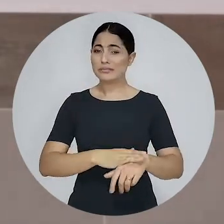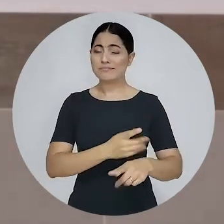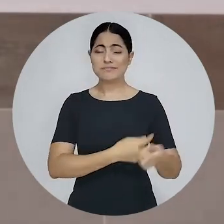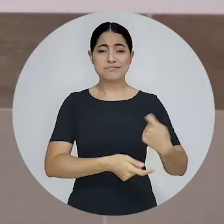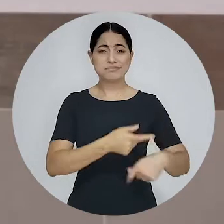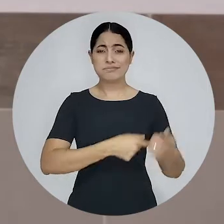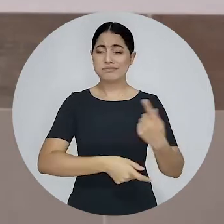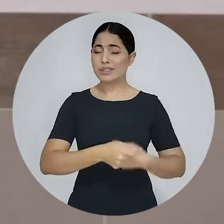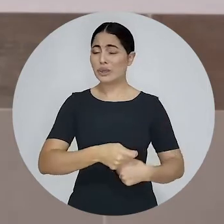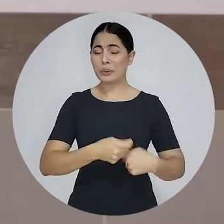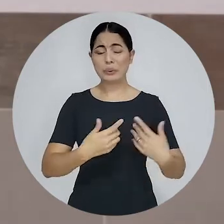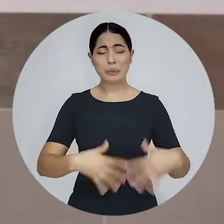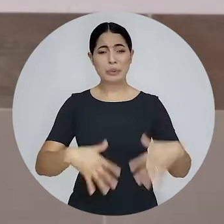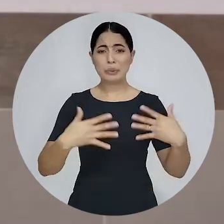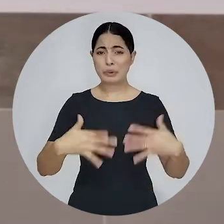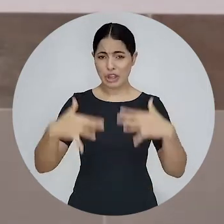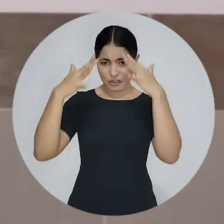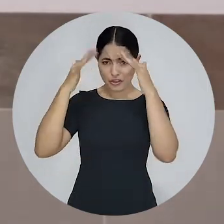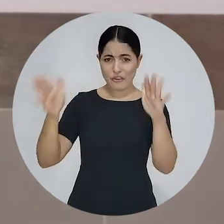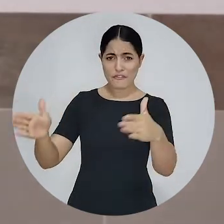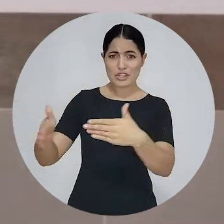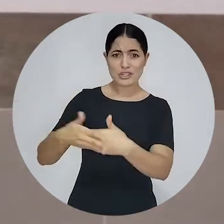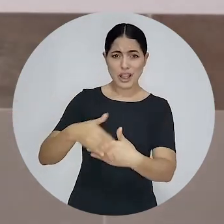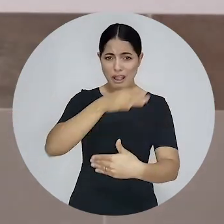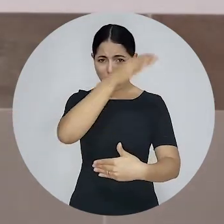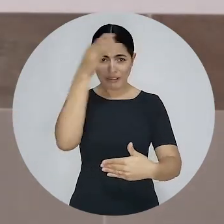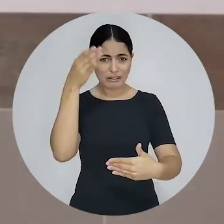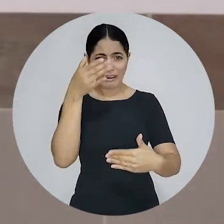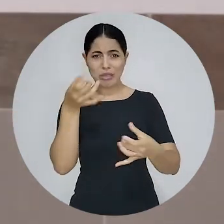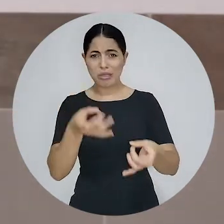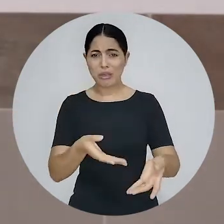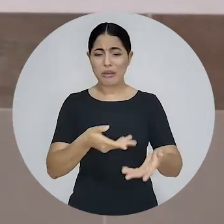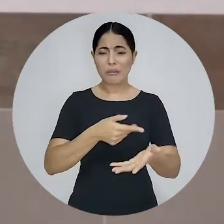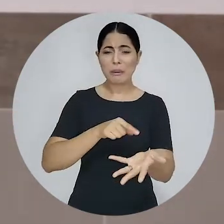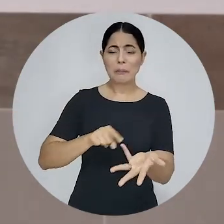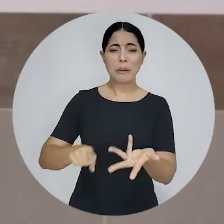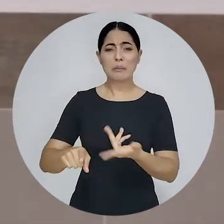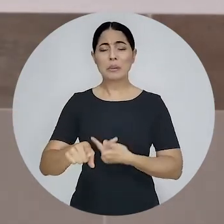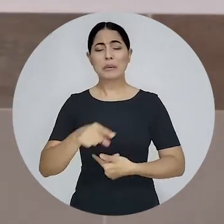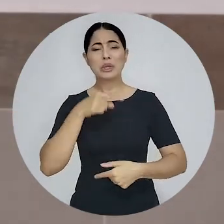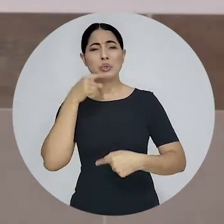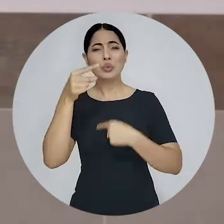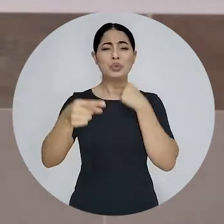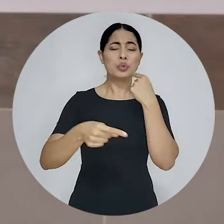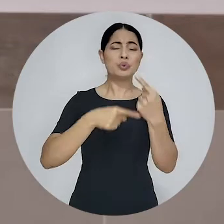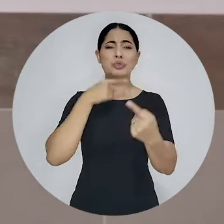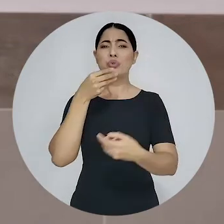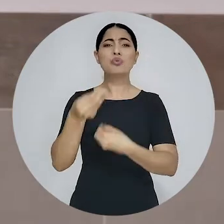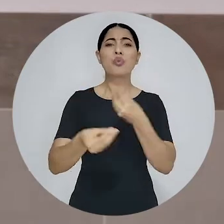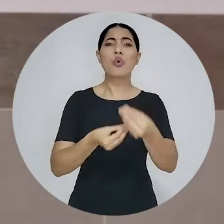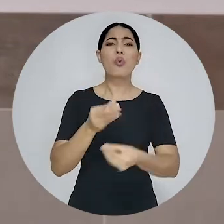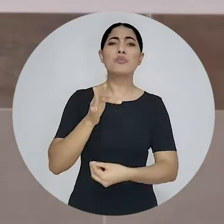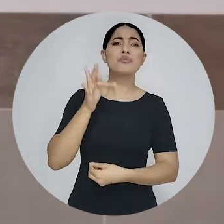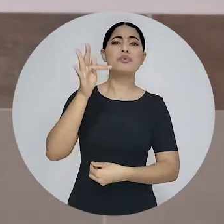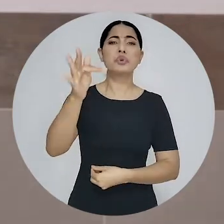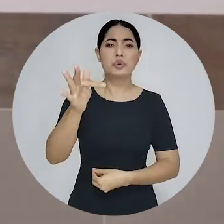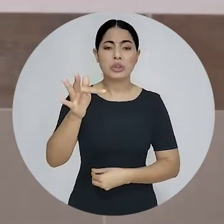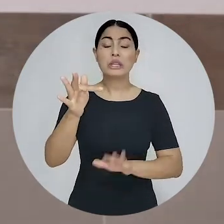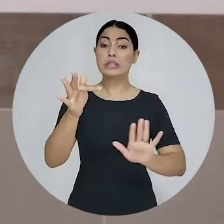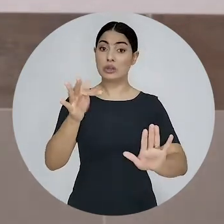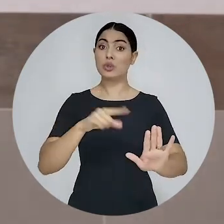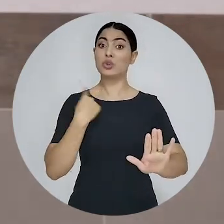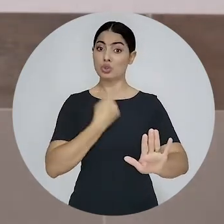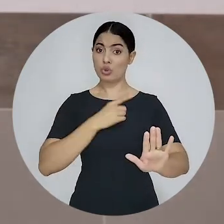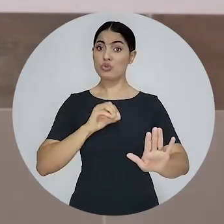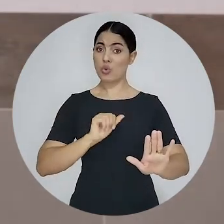clientes que se distanciaram, fóruns fechados. Uma luta. Meses de muita angústia e de muita dúvida sobre o futuro.